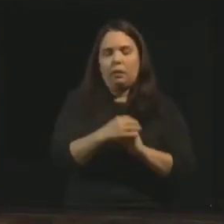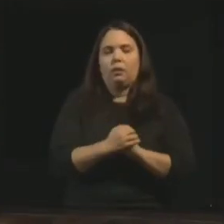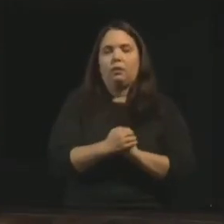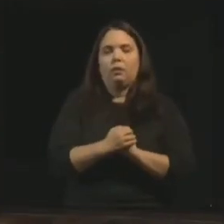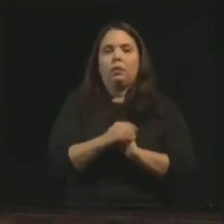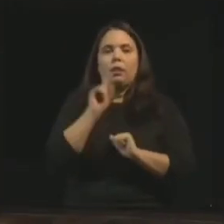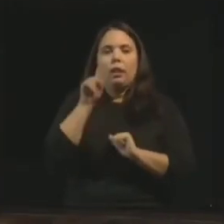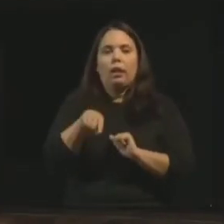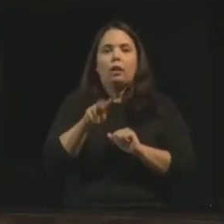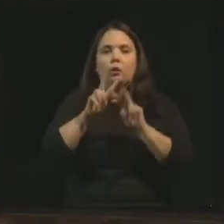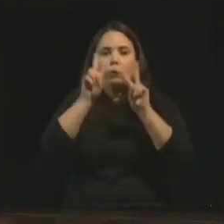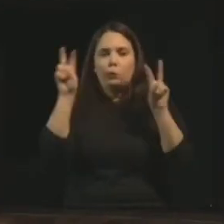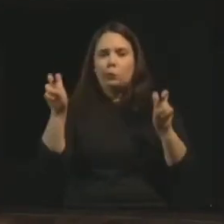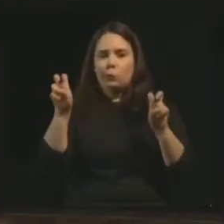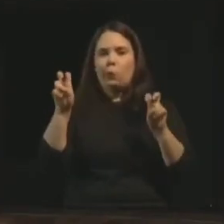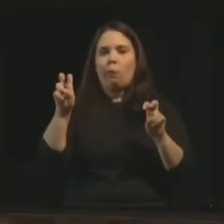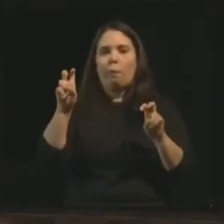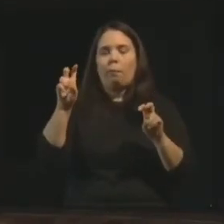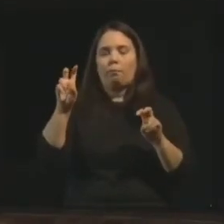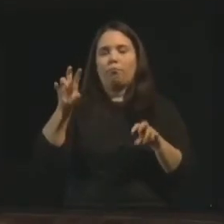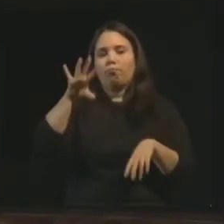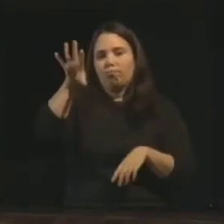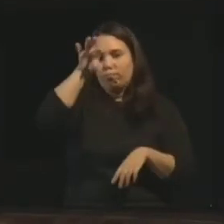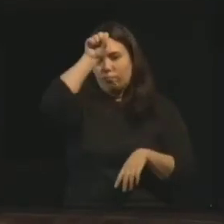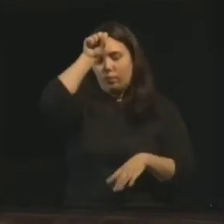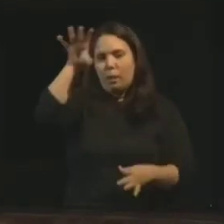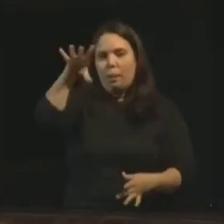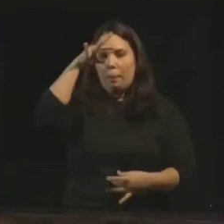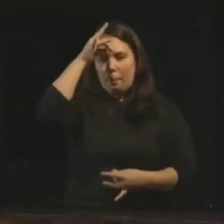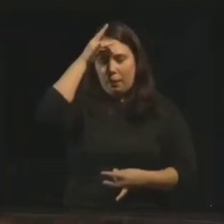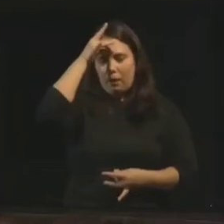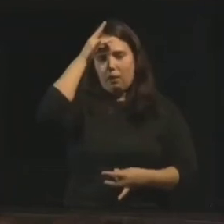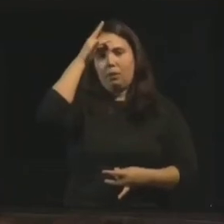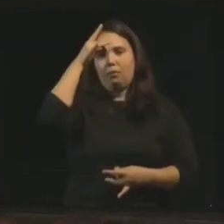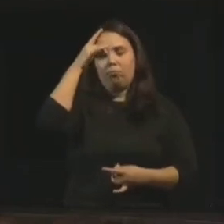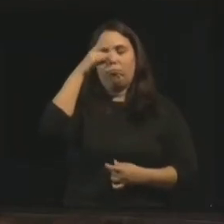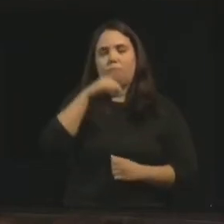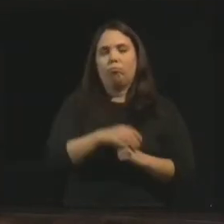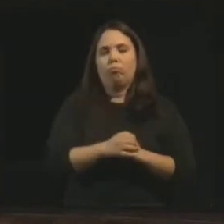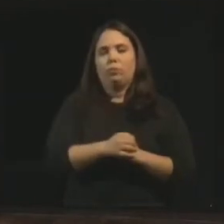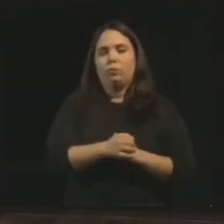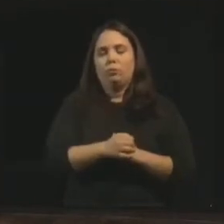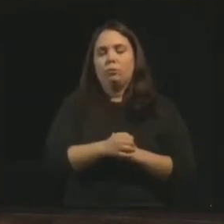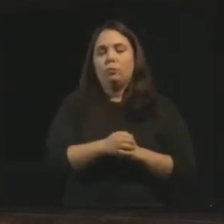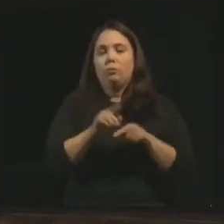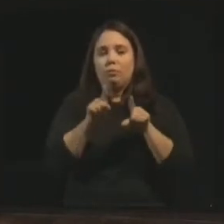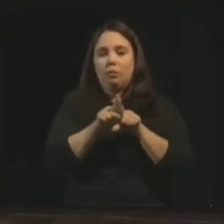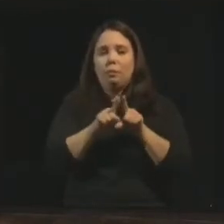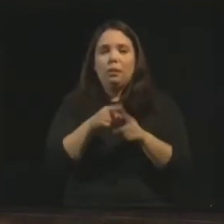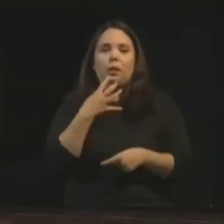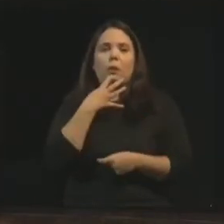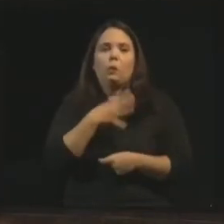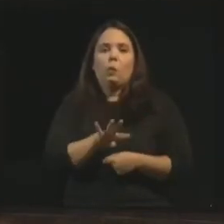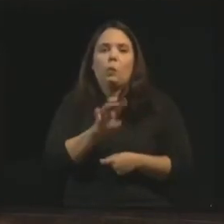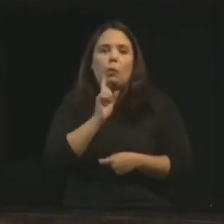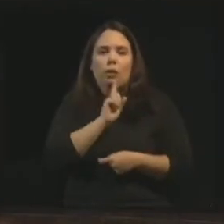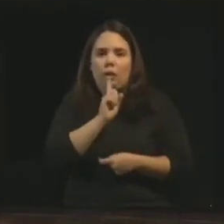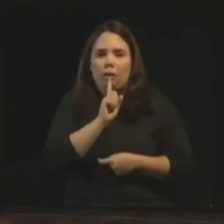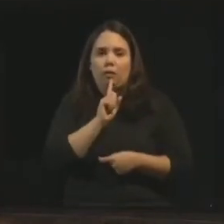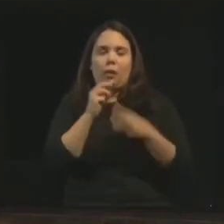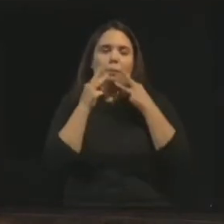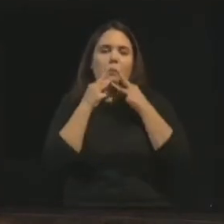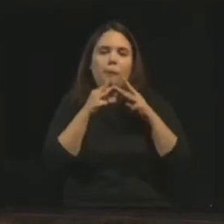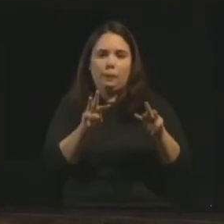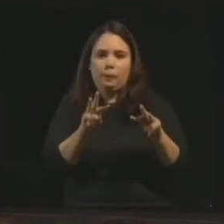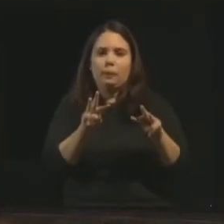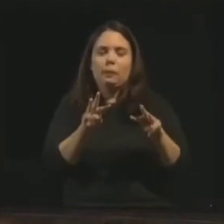divinização de médiuns ou de espíritos. A gente vai ver aqui com mais detalhes. O desconhecimento da missão do espiritismo, também.